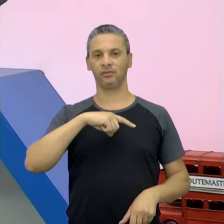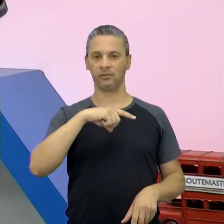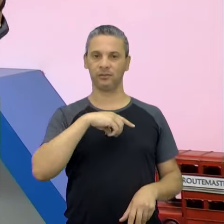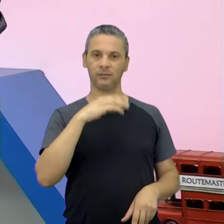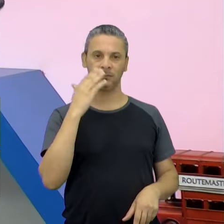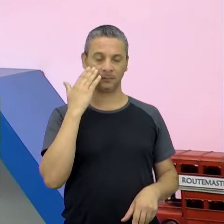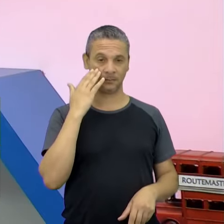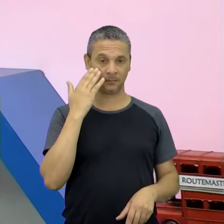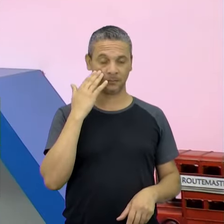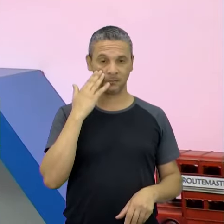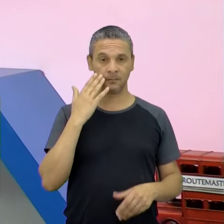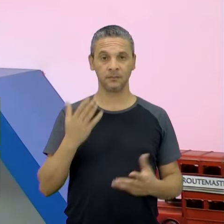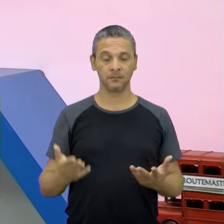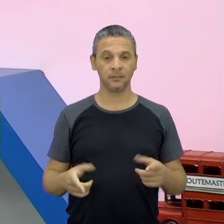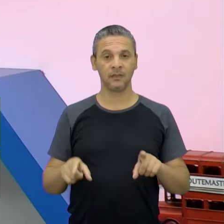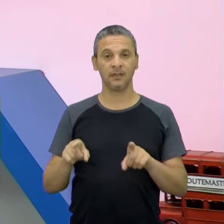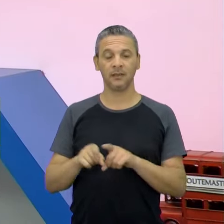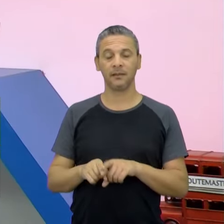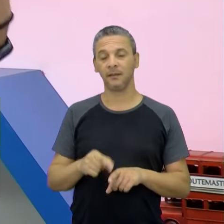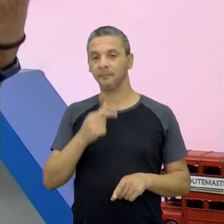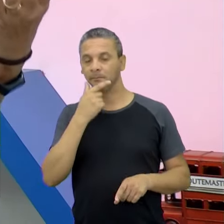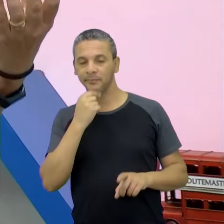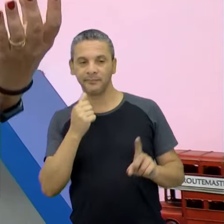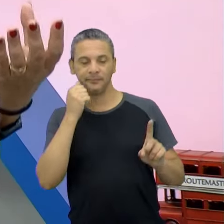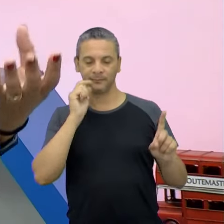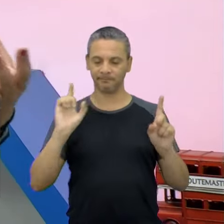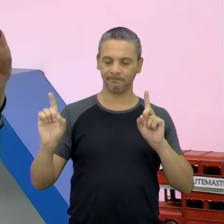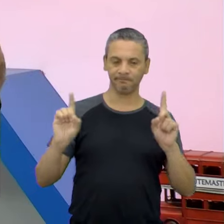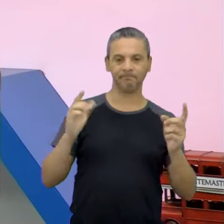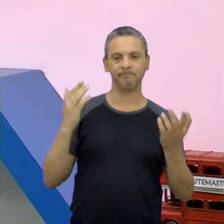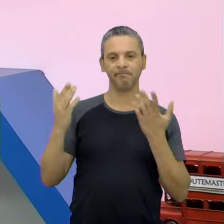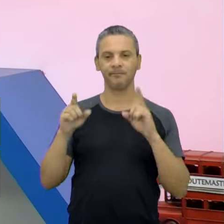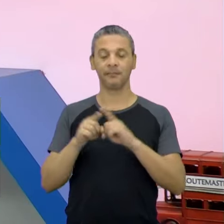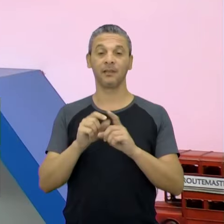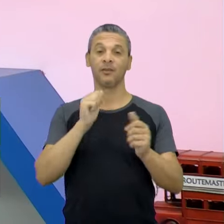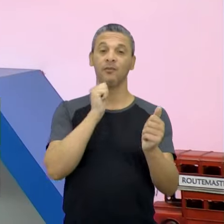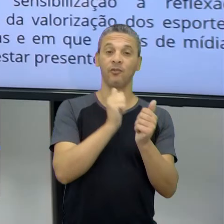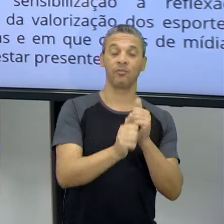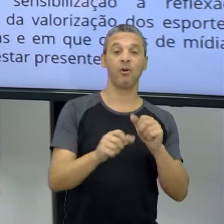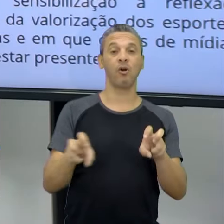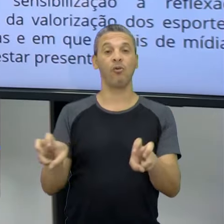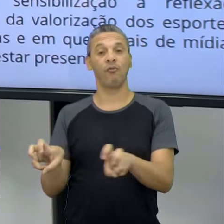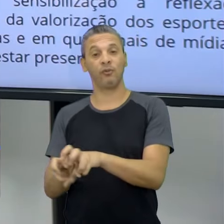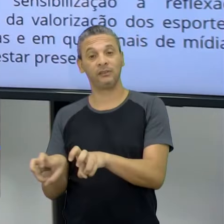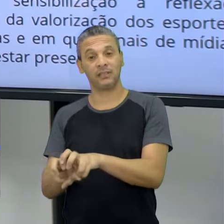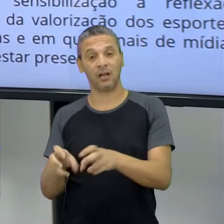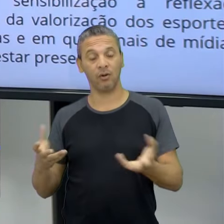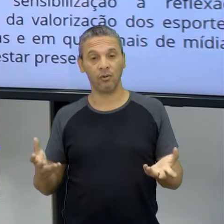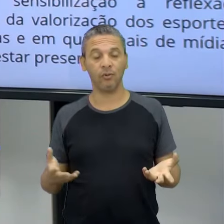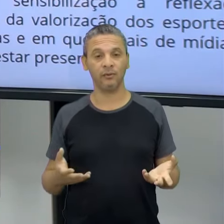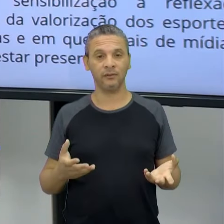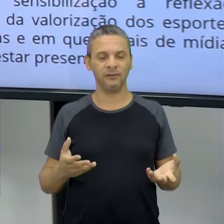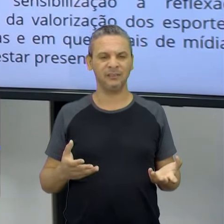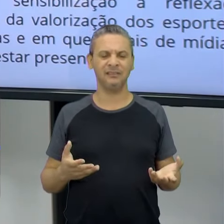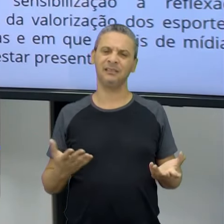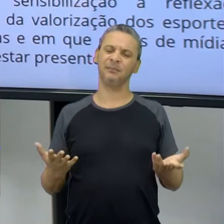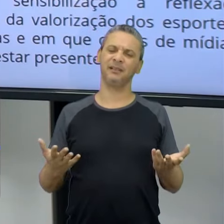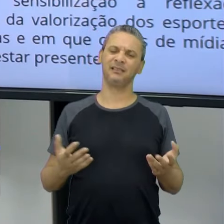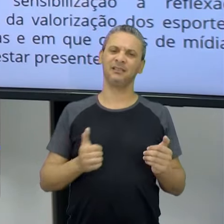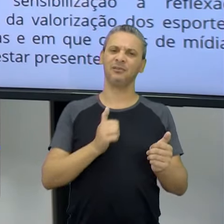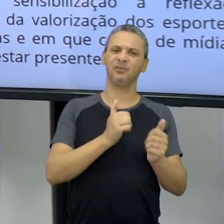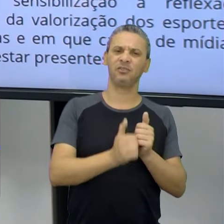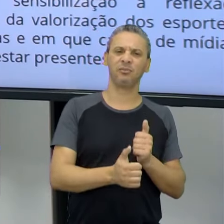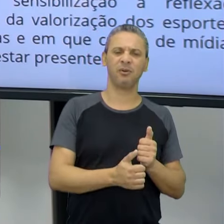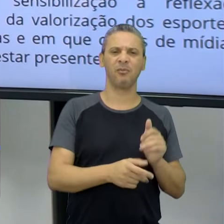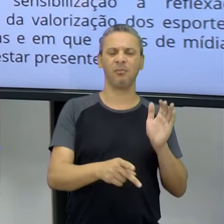comparativos, o masculino com o feminino, o futebol com o futsal. Por que tanto futebol? E por que tanto futebol